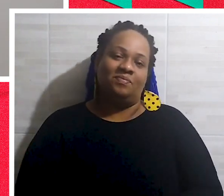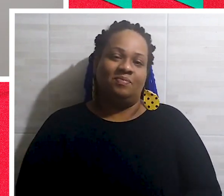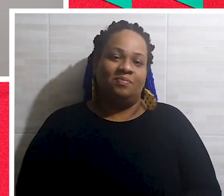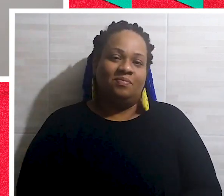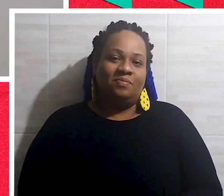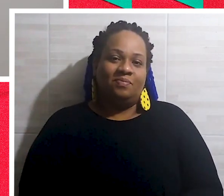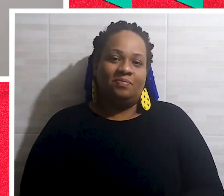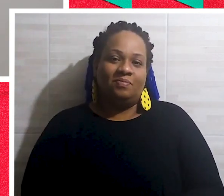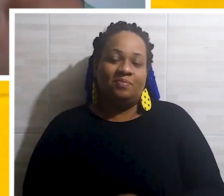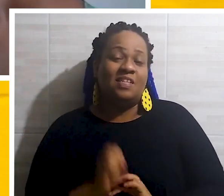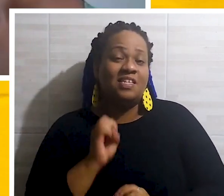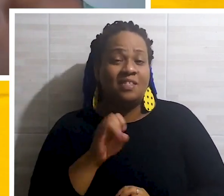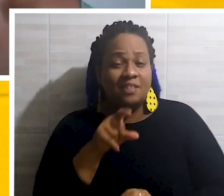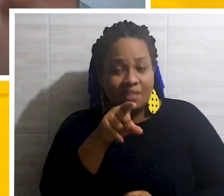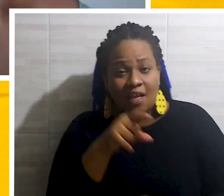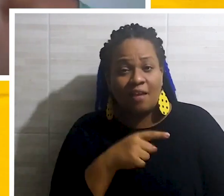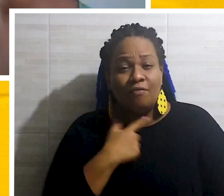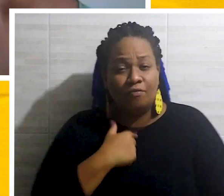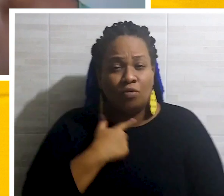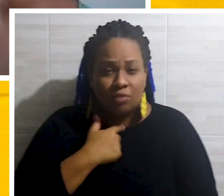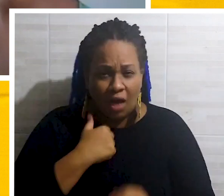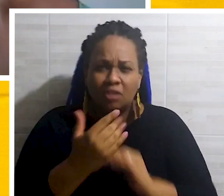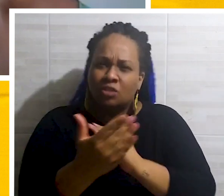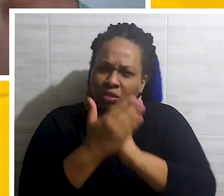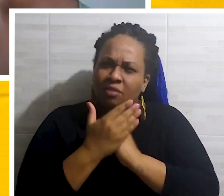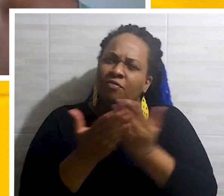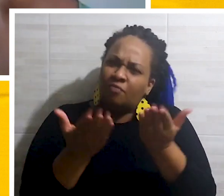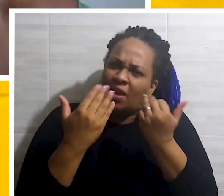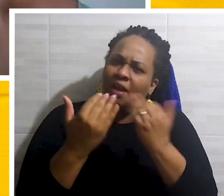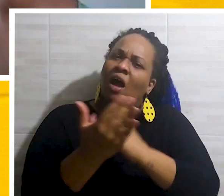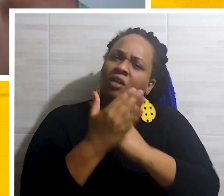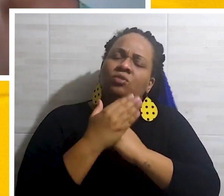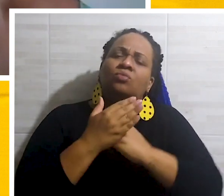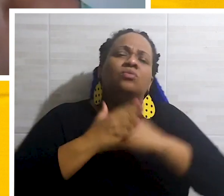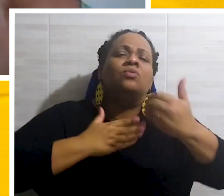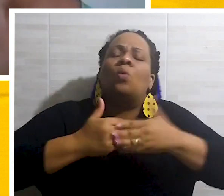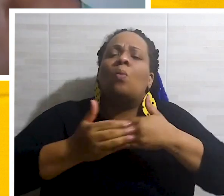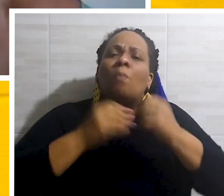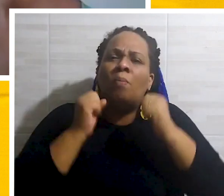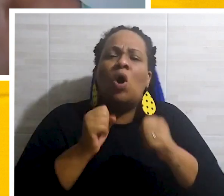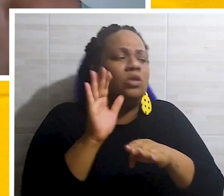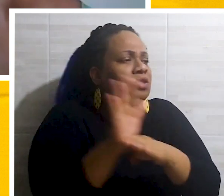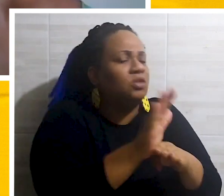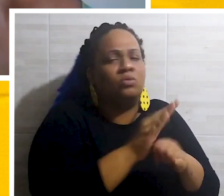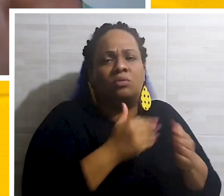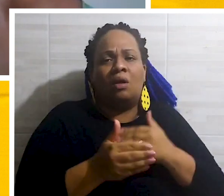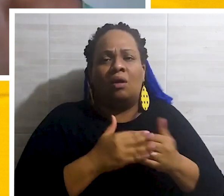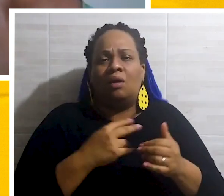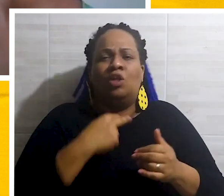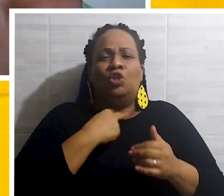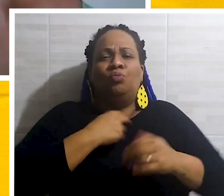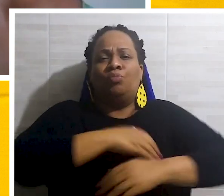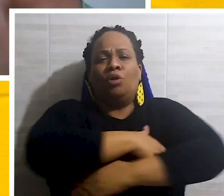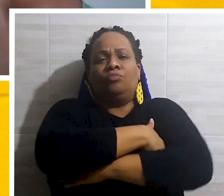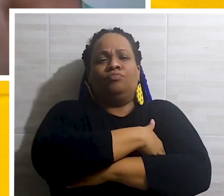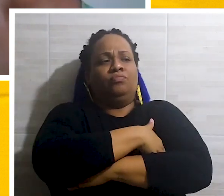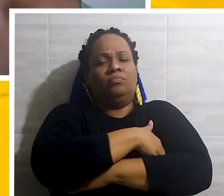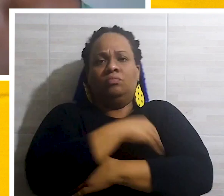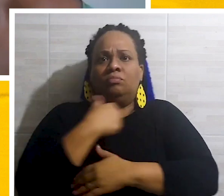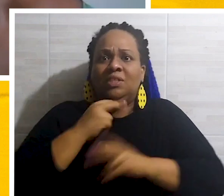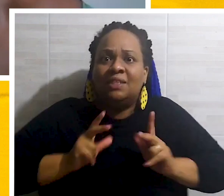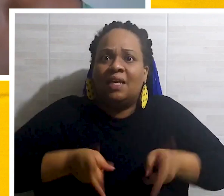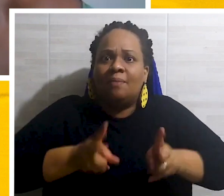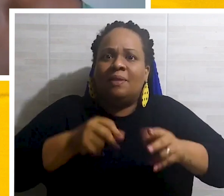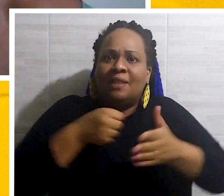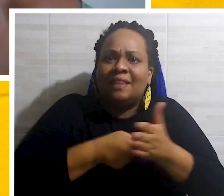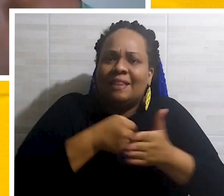ficar à vontade. Se você tem vontade de ajudar, ajude. Faça o que você pode fazer. Eu acho que a gente não pode ficar de braço